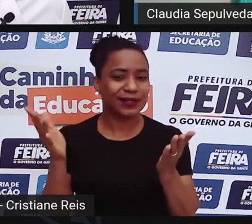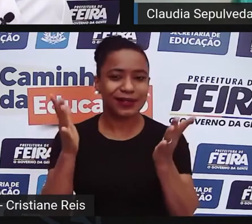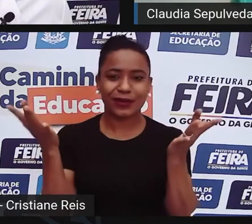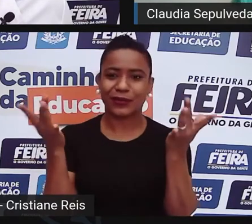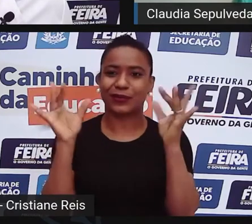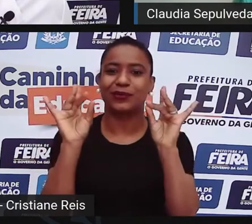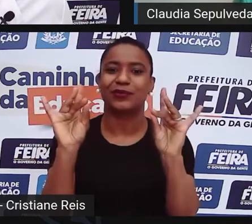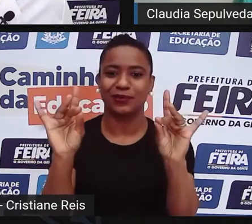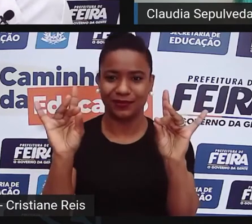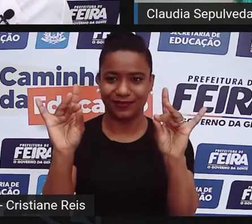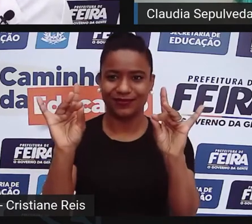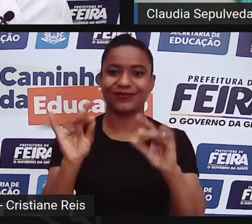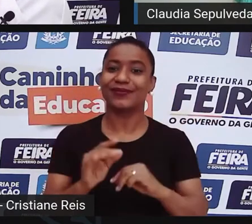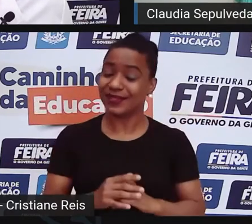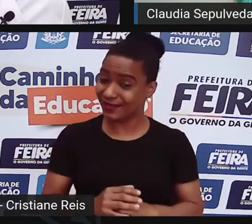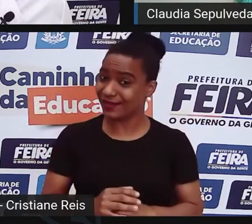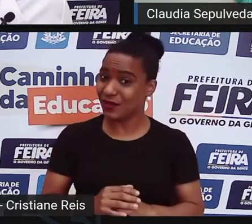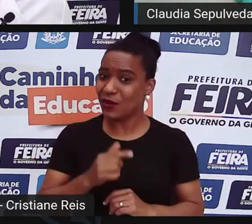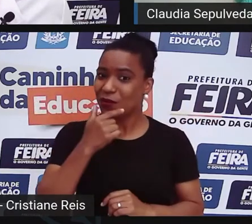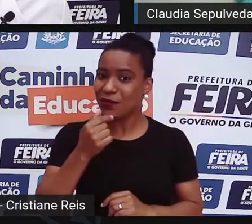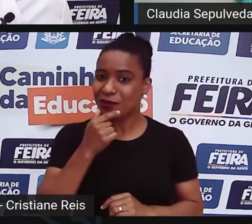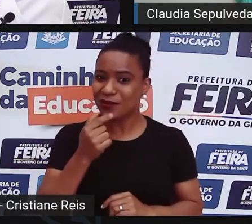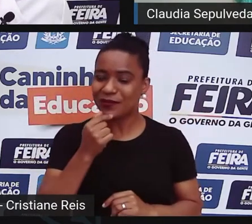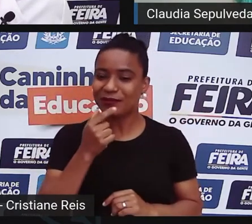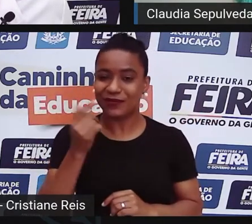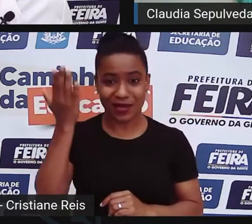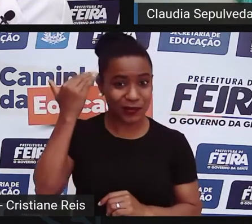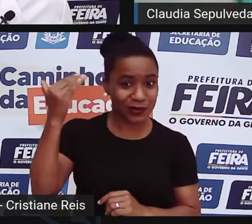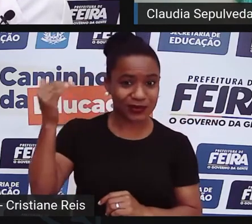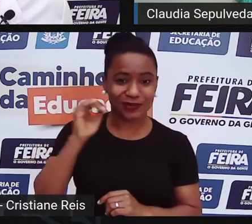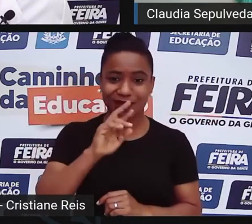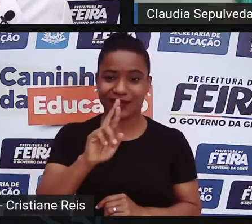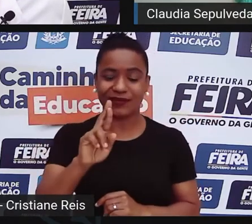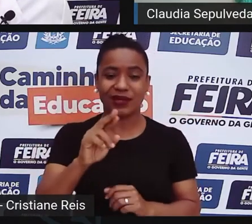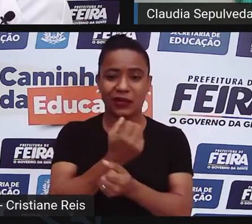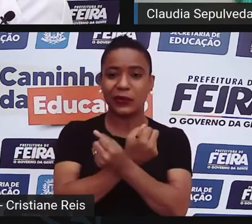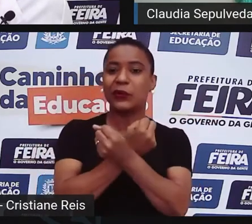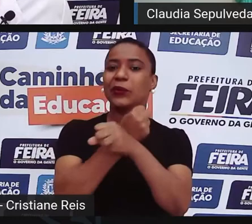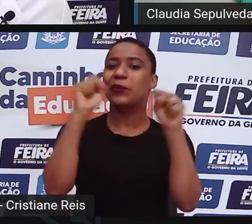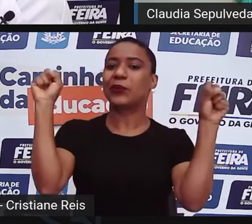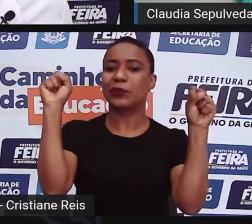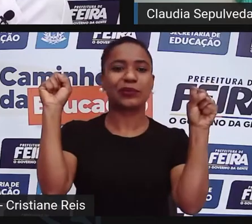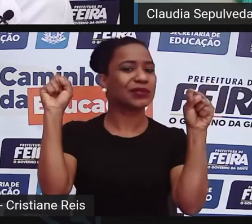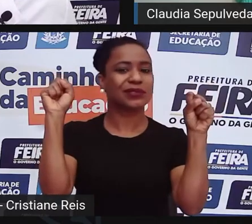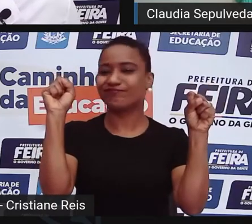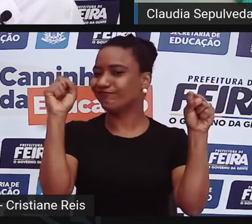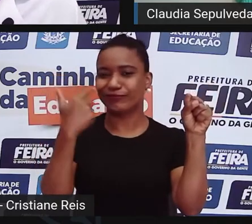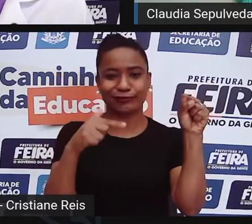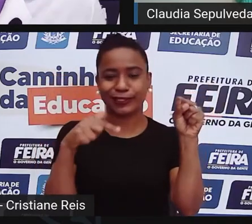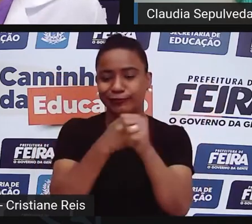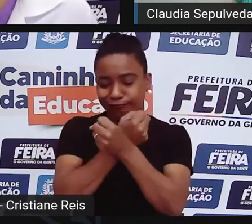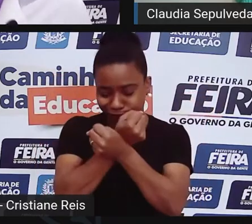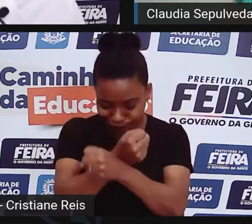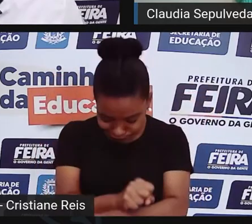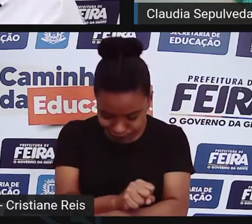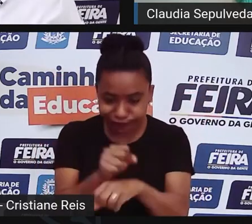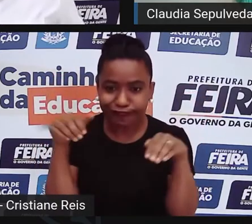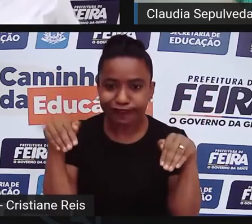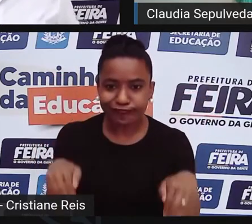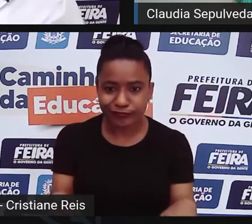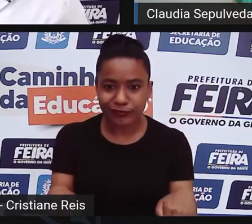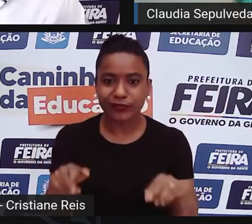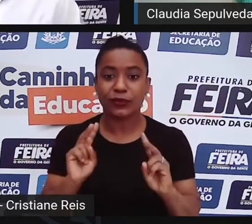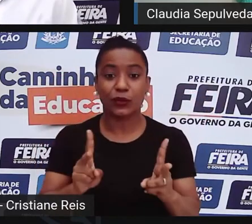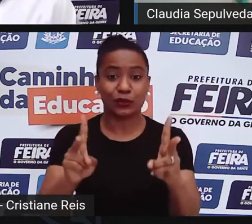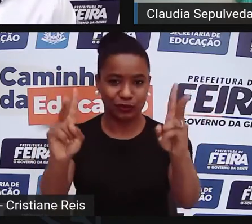dizendo que abolição nunca existiu. Mas, enfim, como manter o privilégio dessa elite branca no pós-abolição?